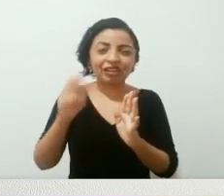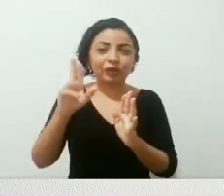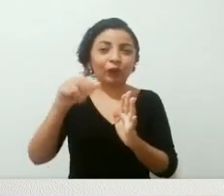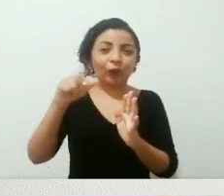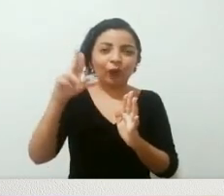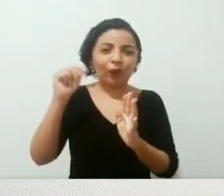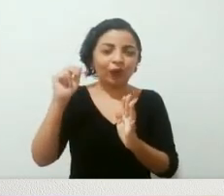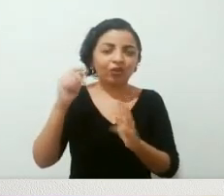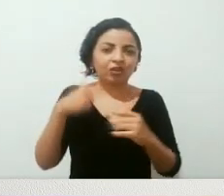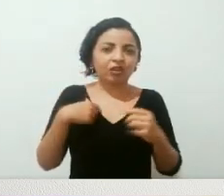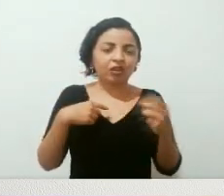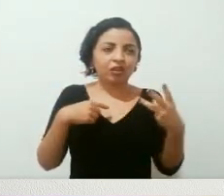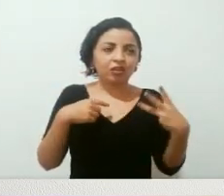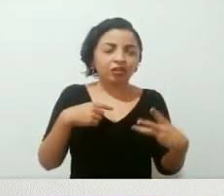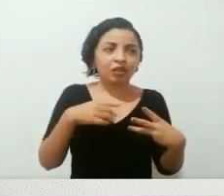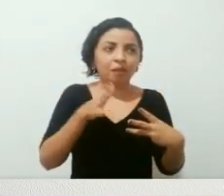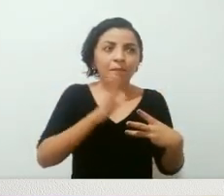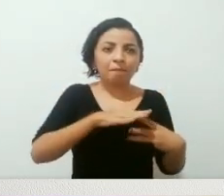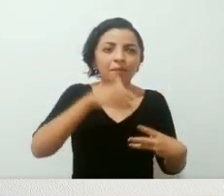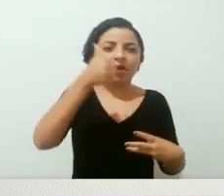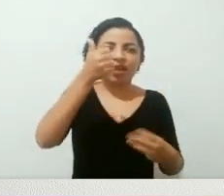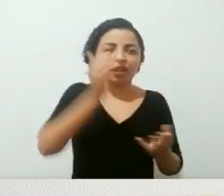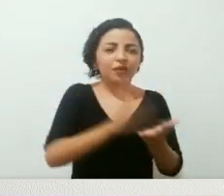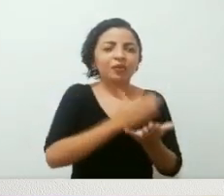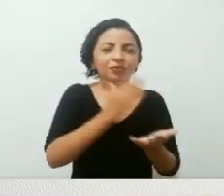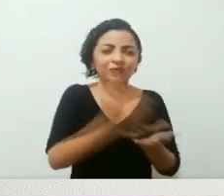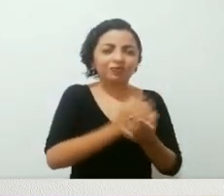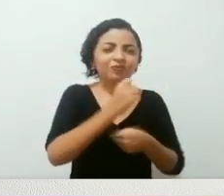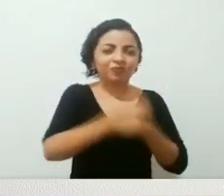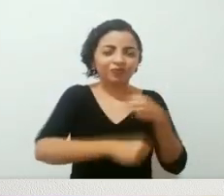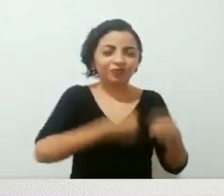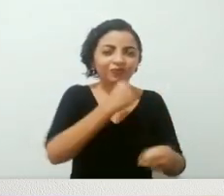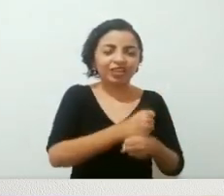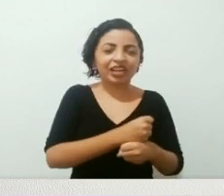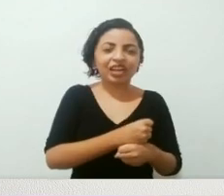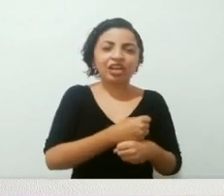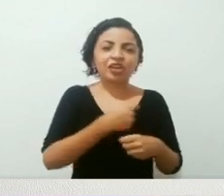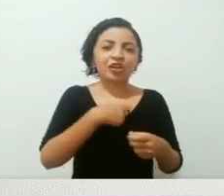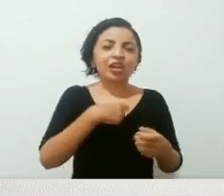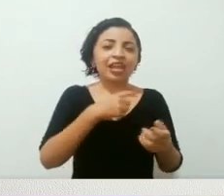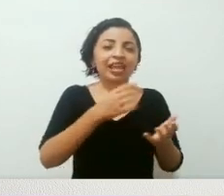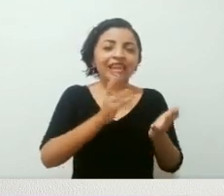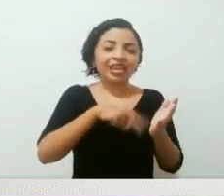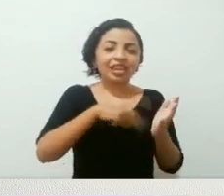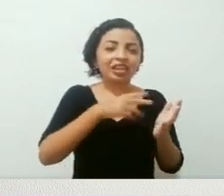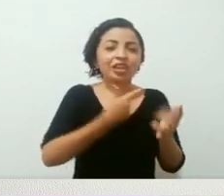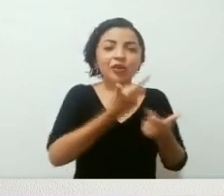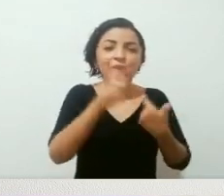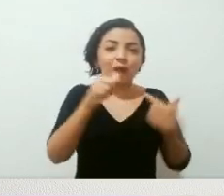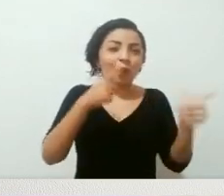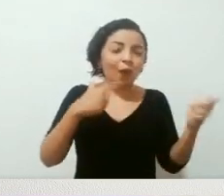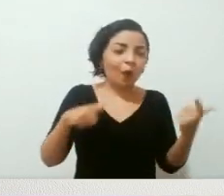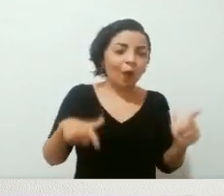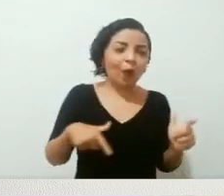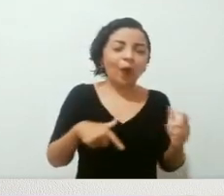olha, que eu considero já que esses livros, estão entre os melhores livros, que eu li no ano, eu li Coração das Trevas, li Crime e